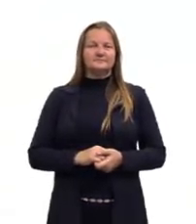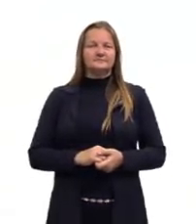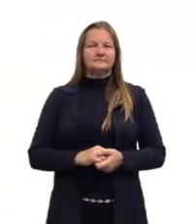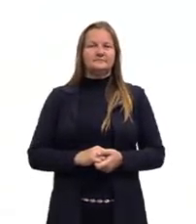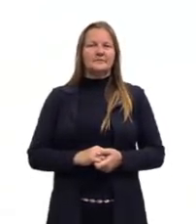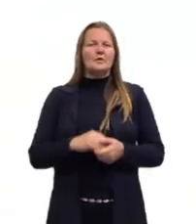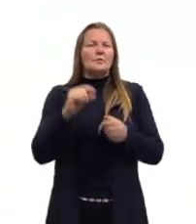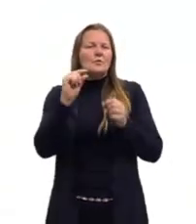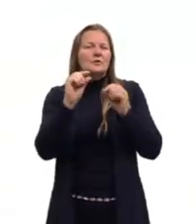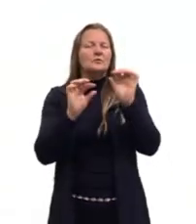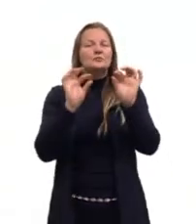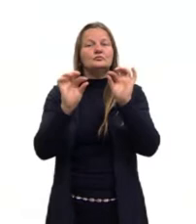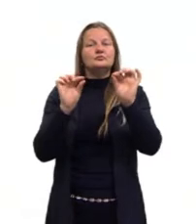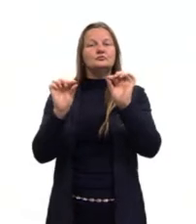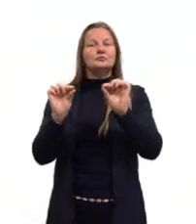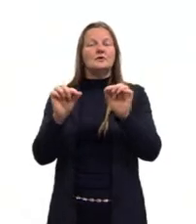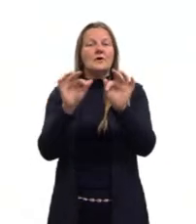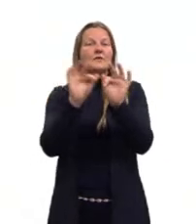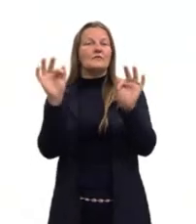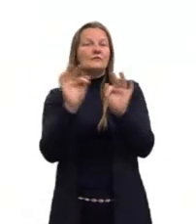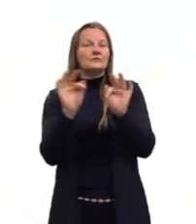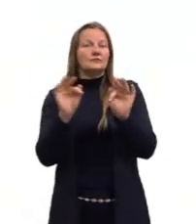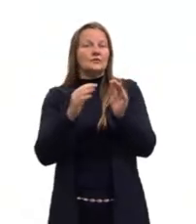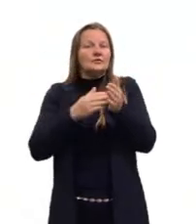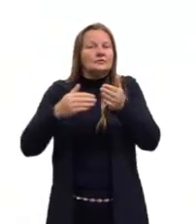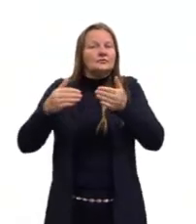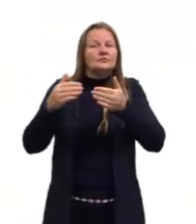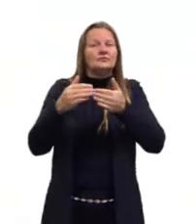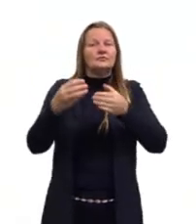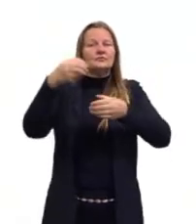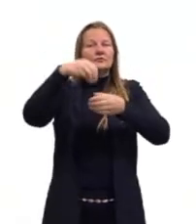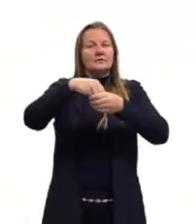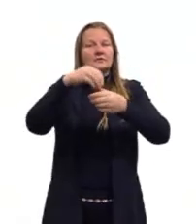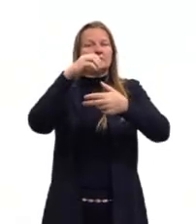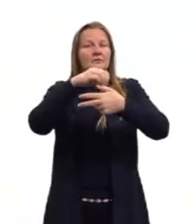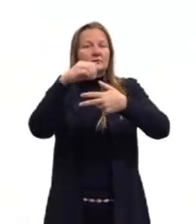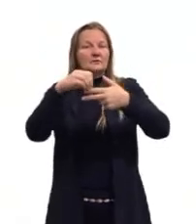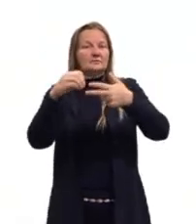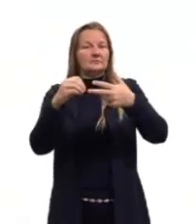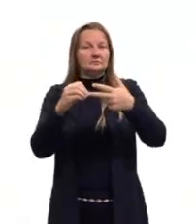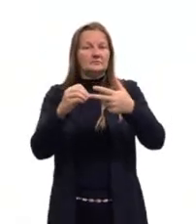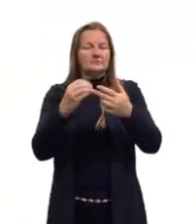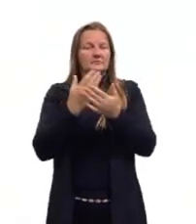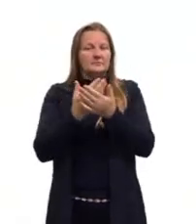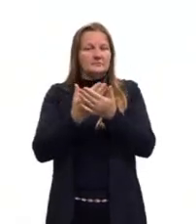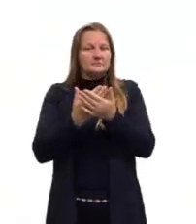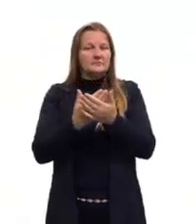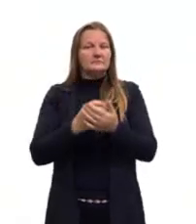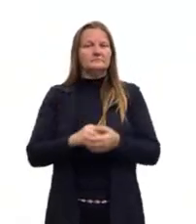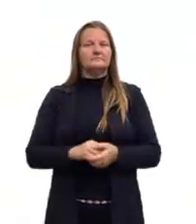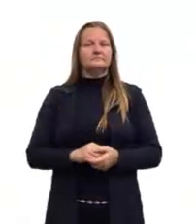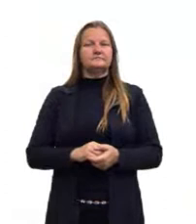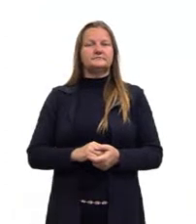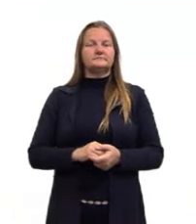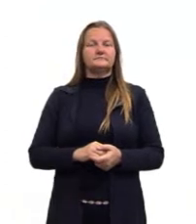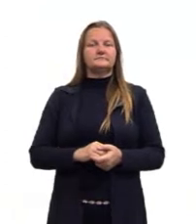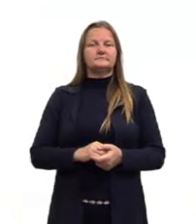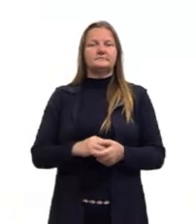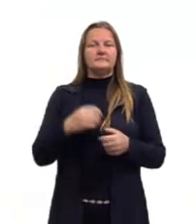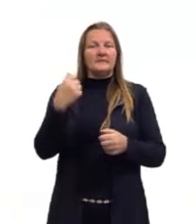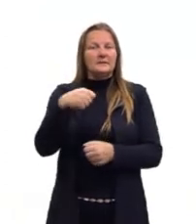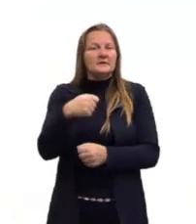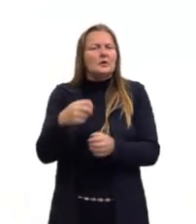pouquinho, né? Das nossas funções aí, de todas as funções que a gente já estudou nas nossas aulas. Se for preciso,